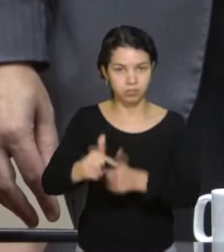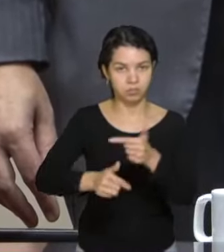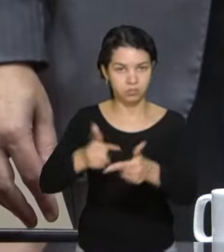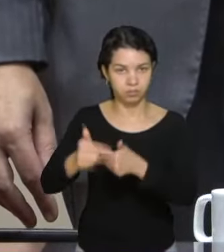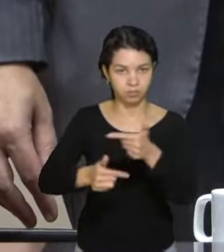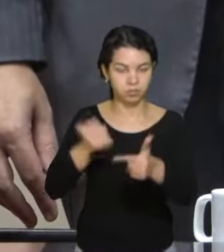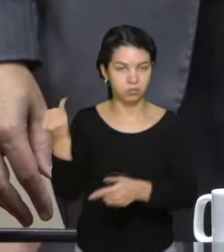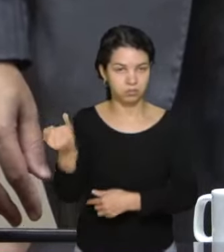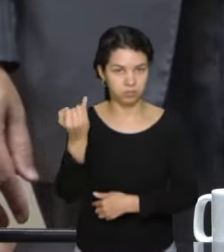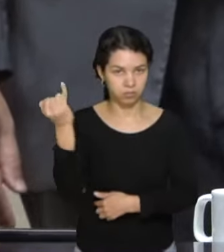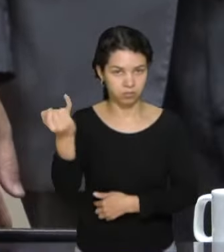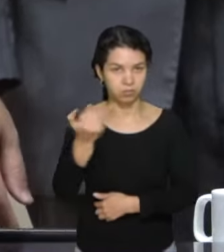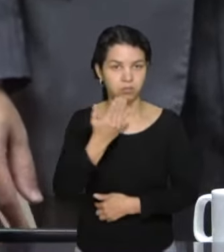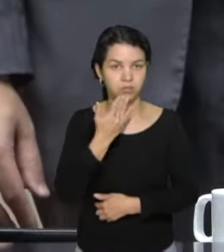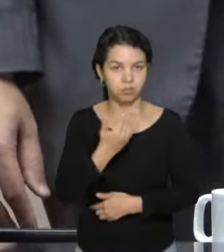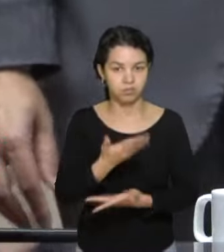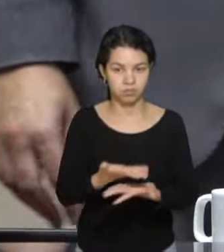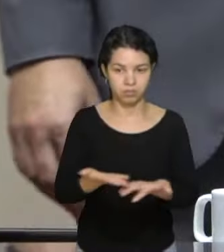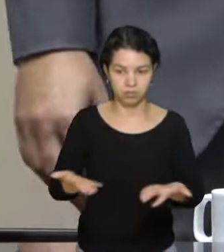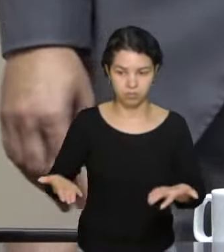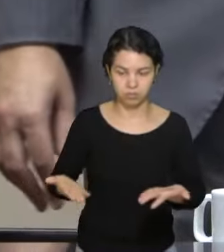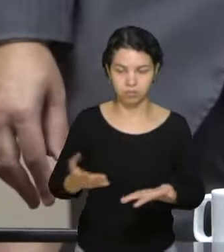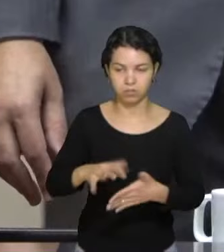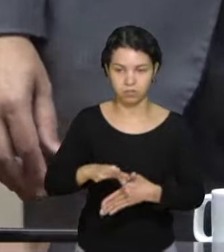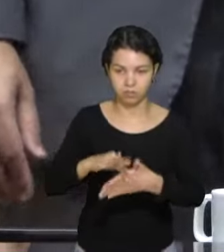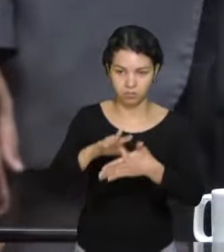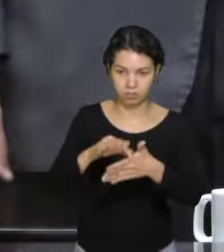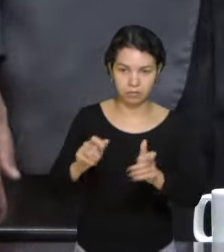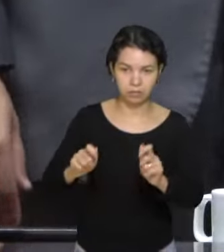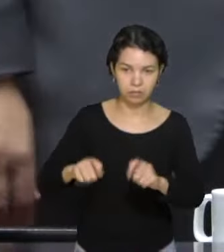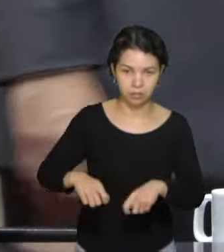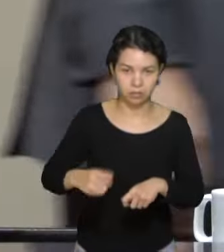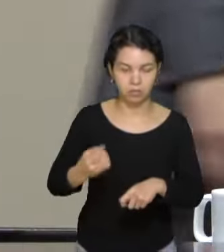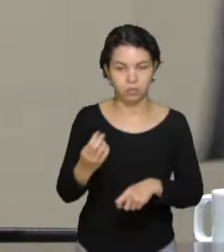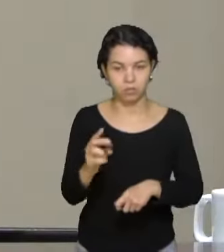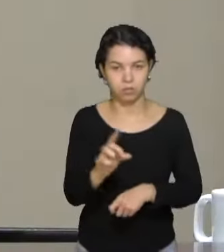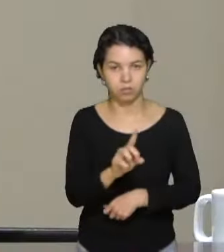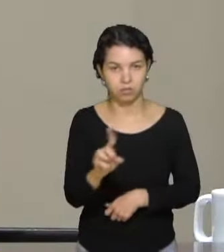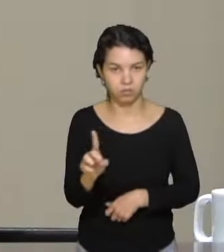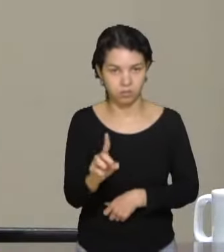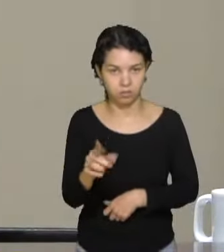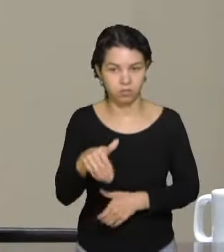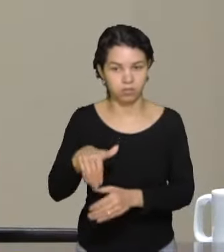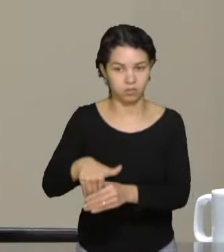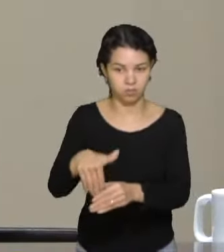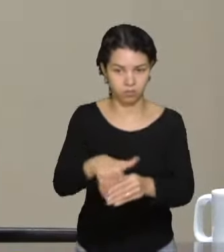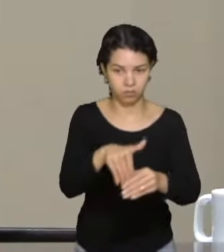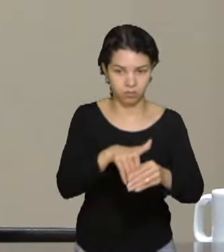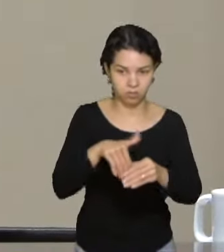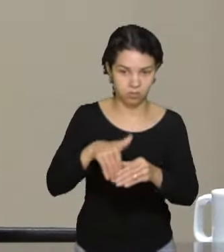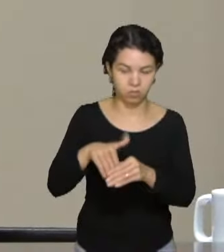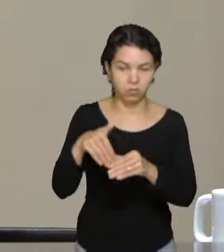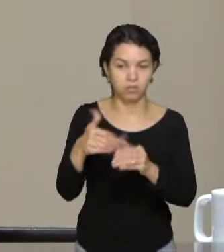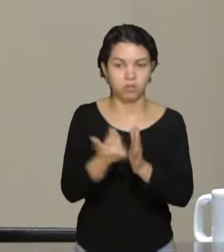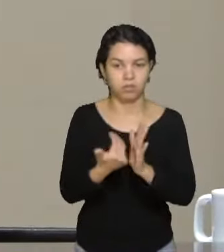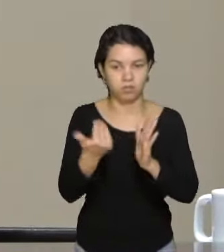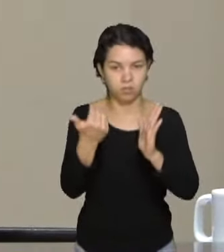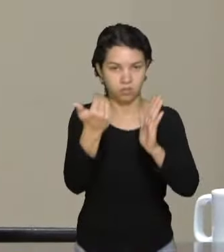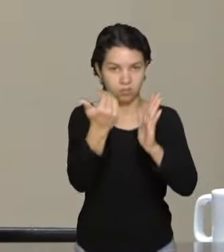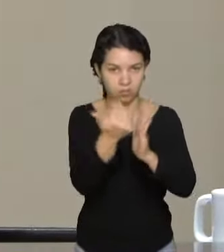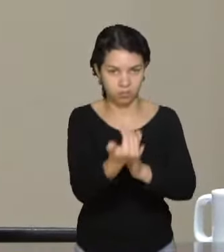consulto os senhores líderes da possibilidade de procedermos à votação extra-pauta desse